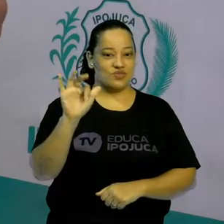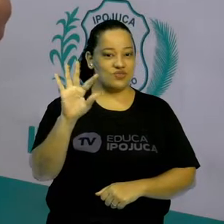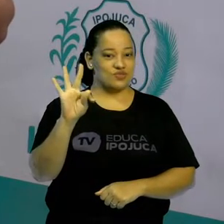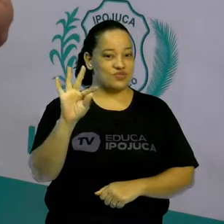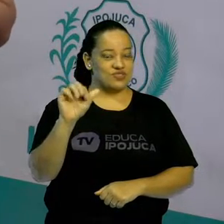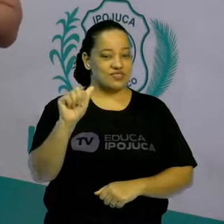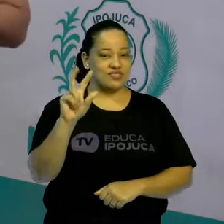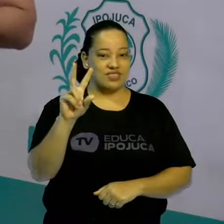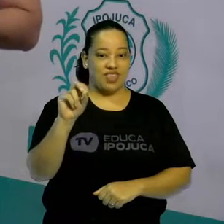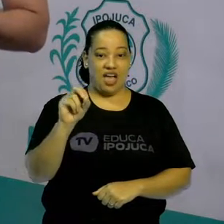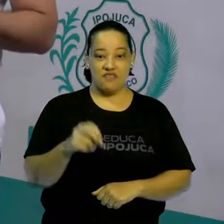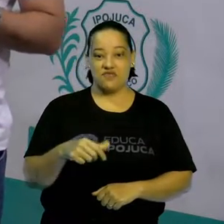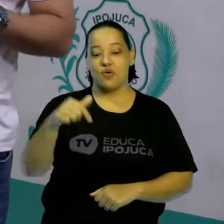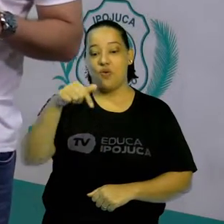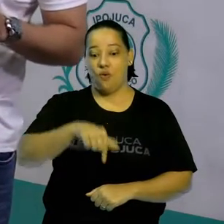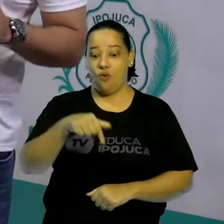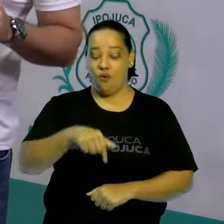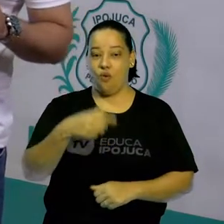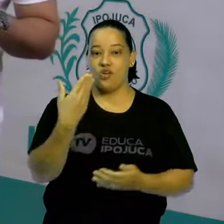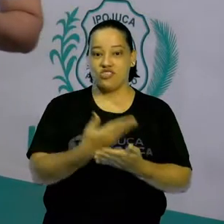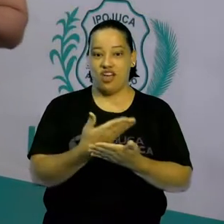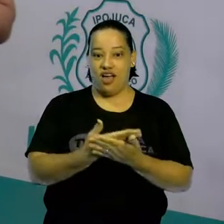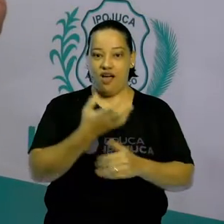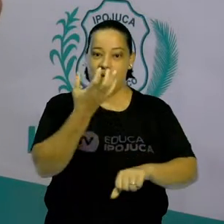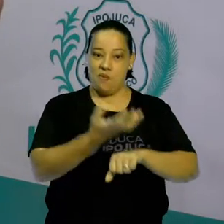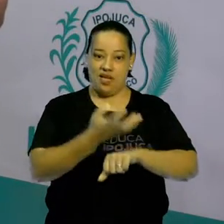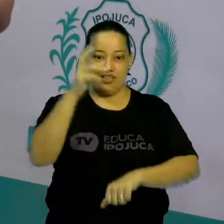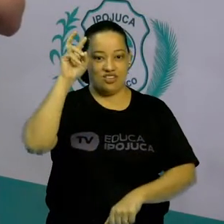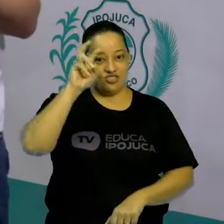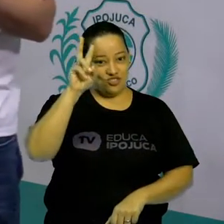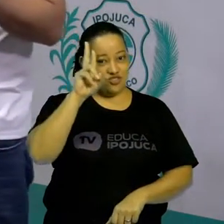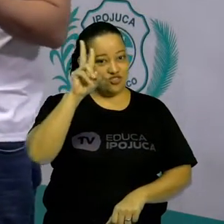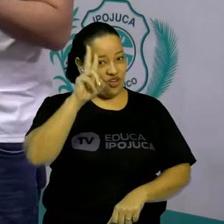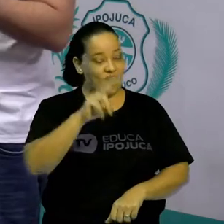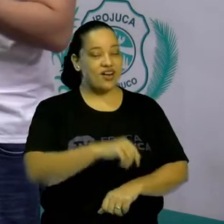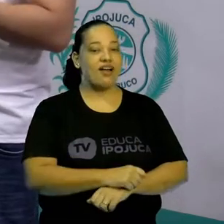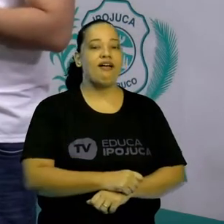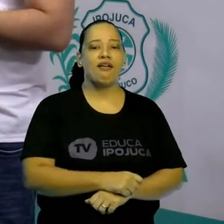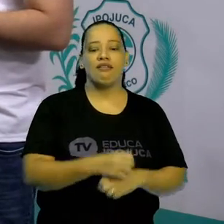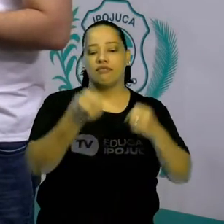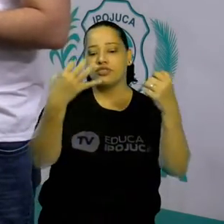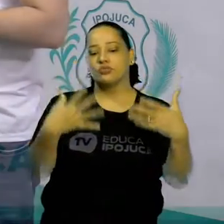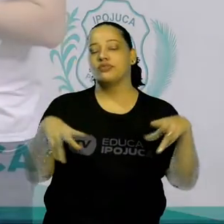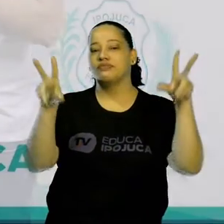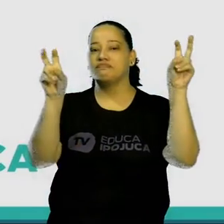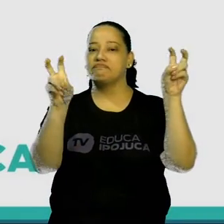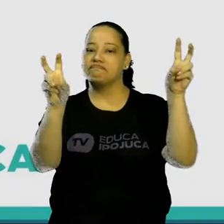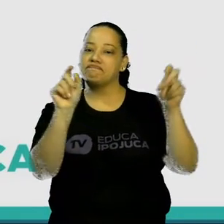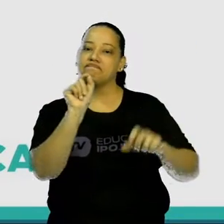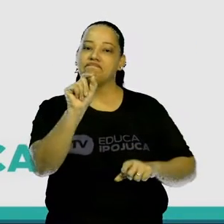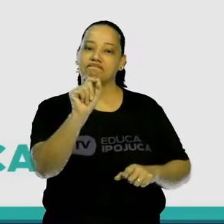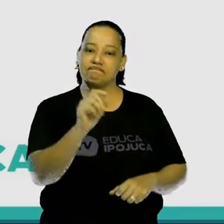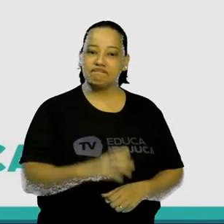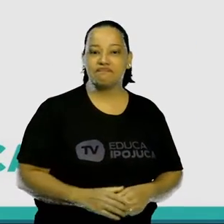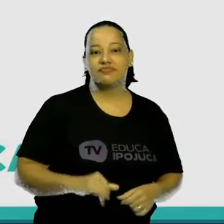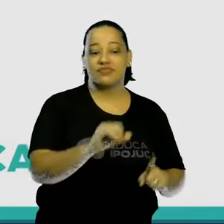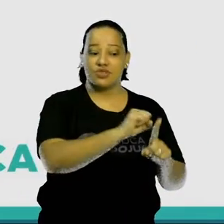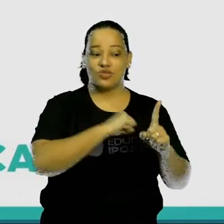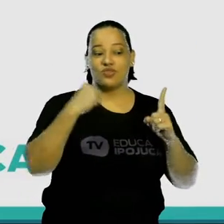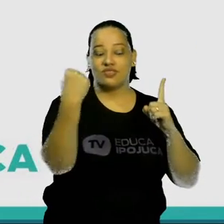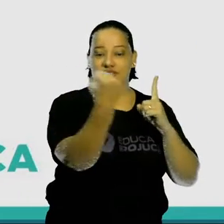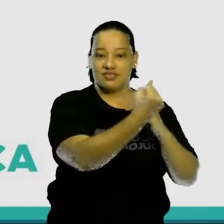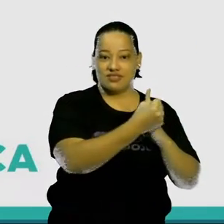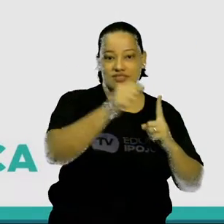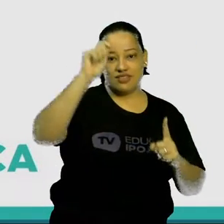nós vamos retomar então com as nossas aulas de história. E hoje nós vamos falar sobre as sociedades africanas